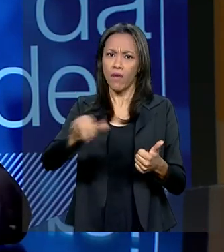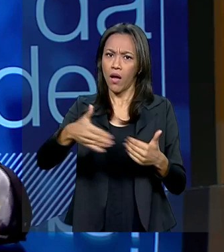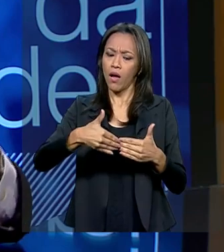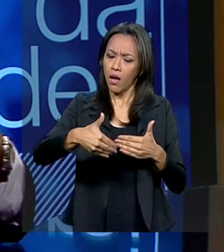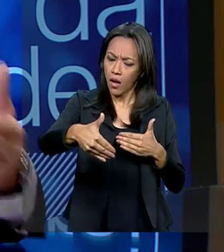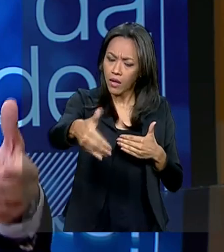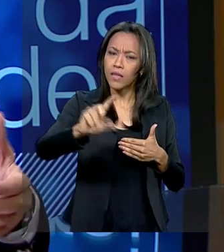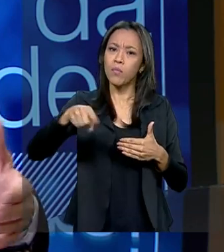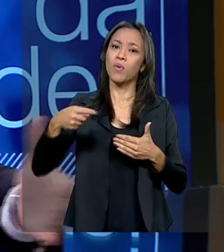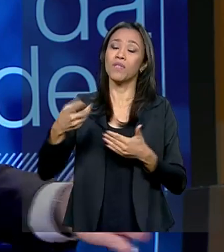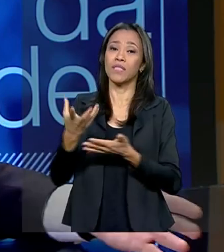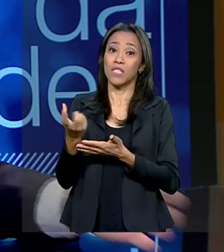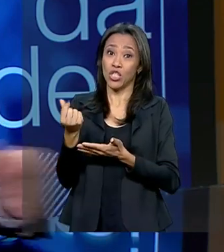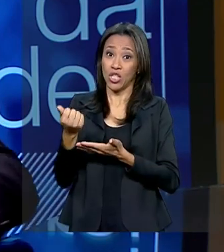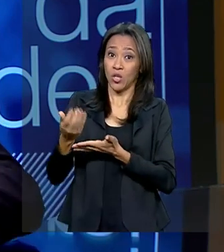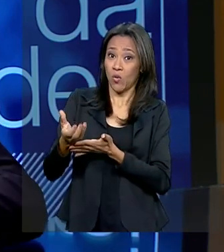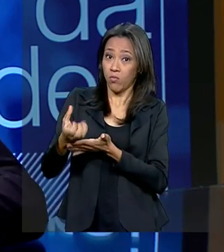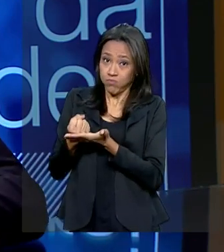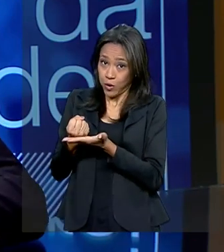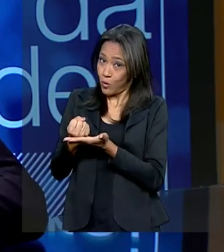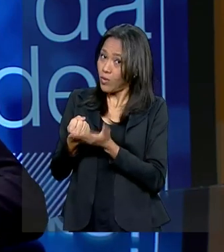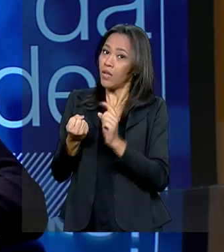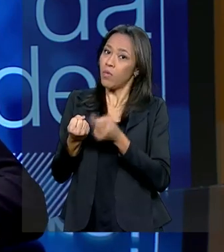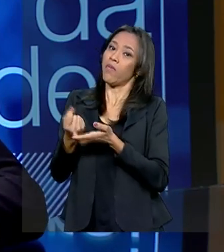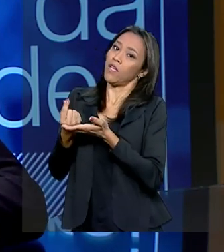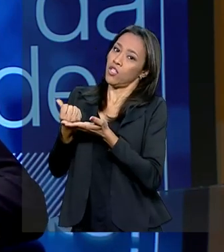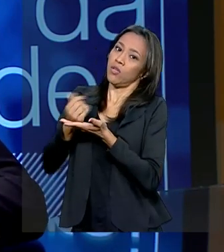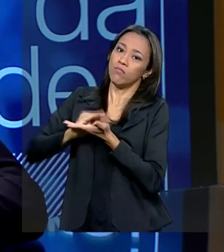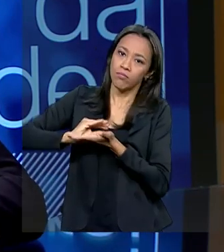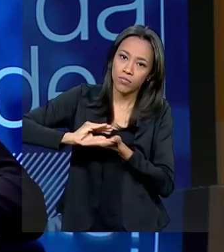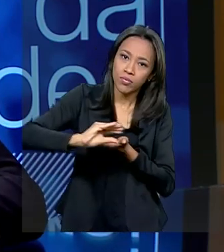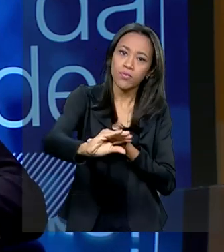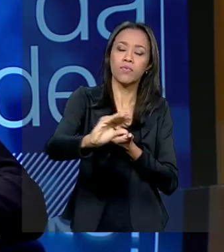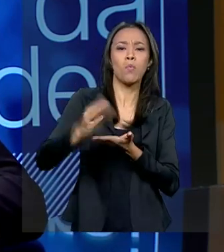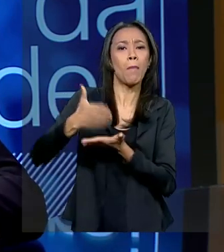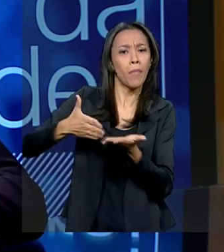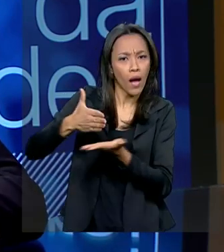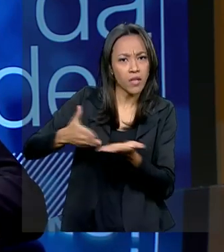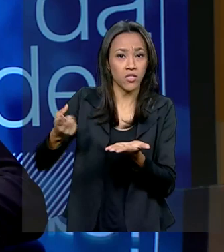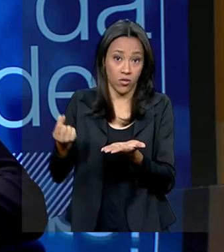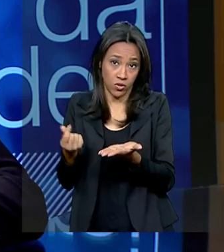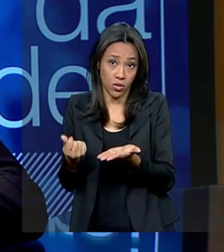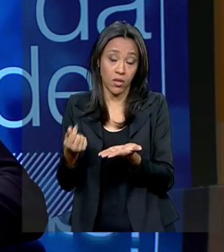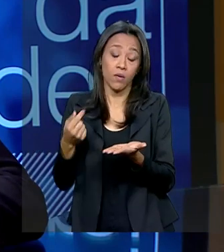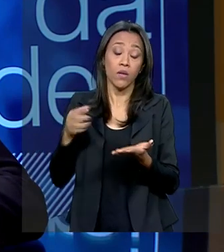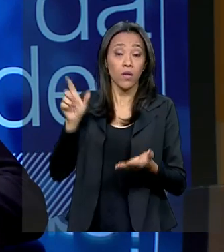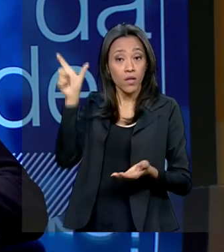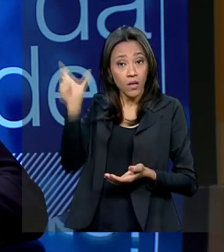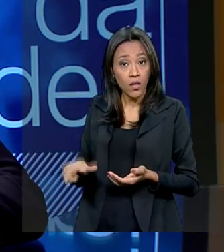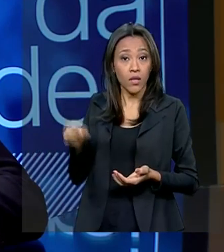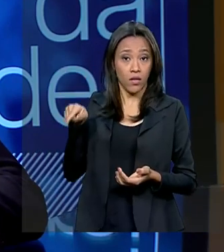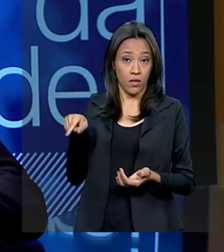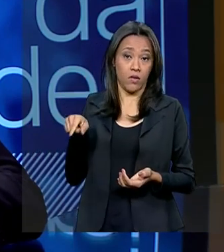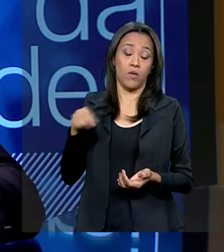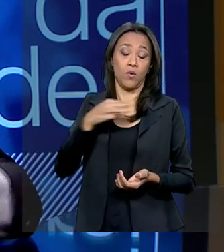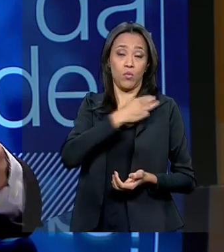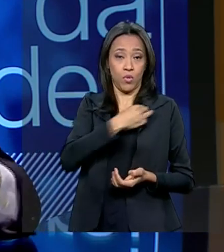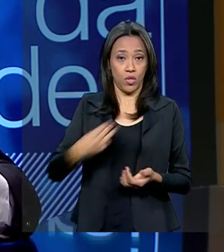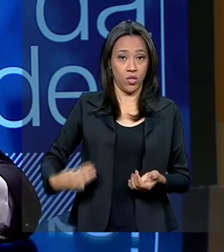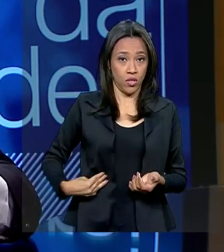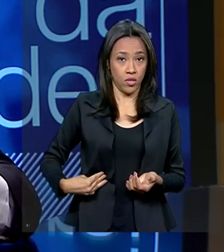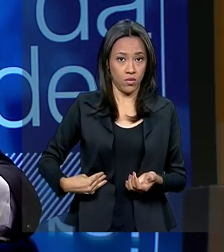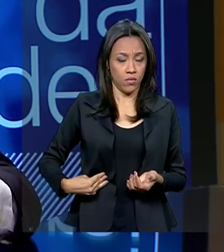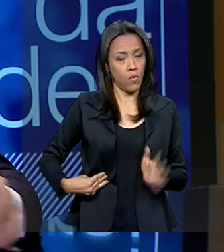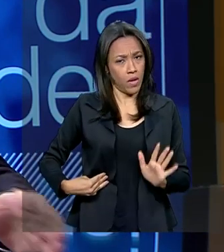um descontingenciamento de parte desses recursos que estão contingenciados. E o Ministério da Educação, na semana, quer dizer,